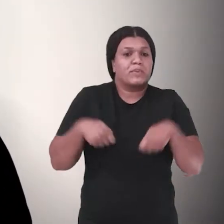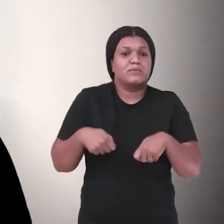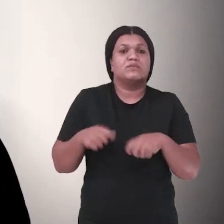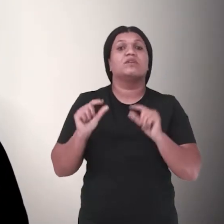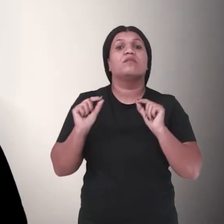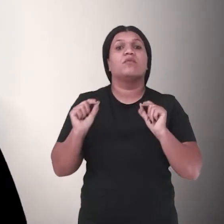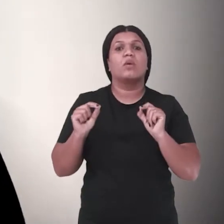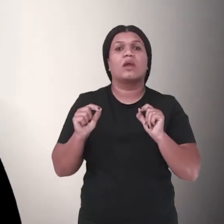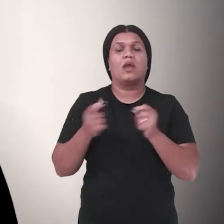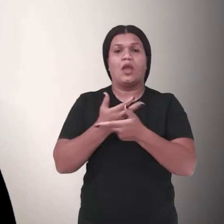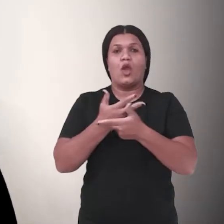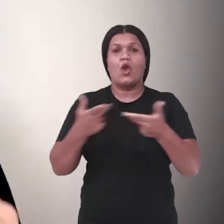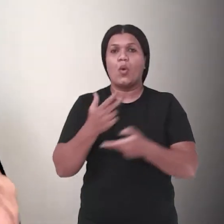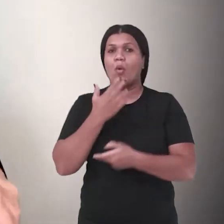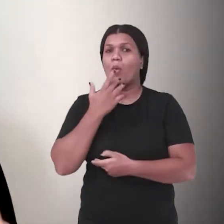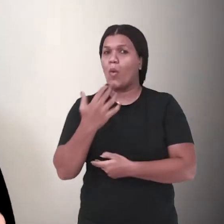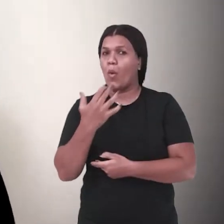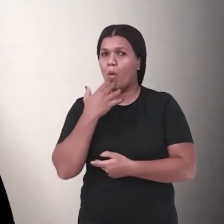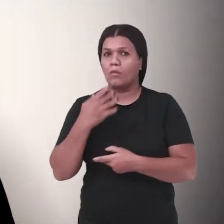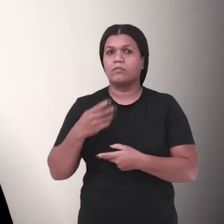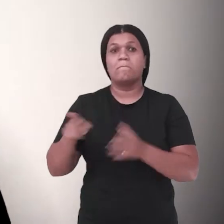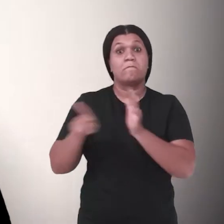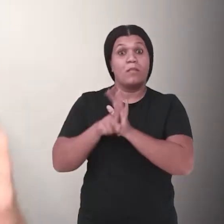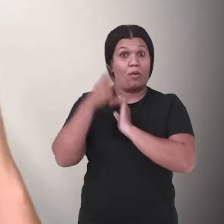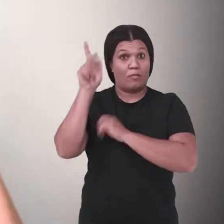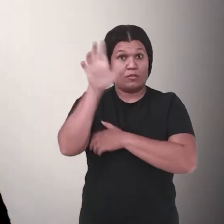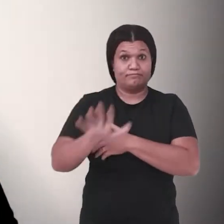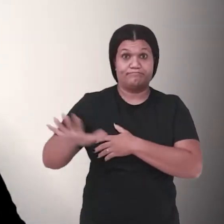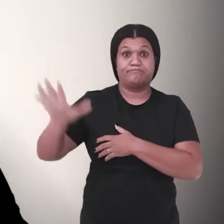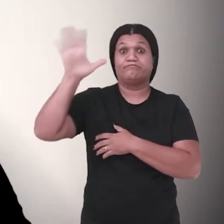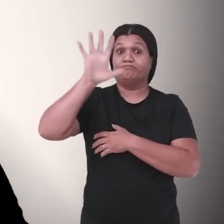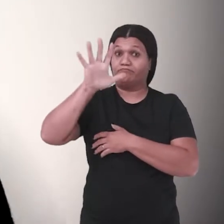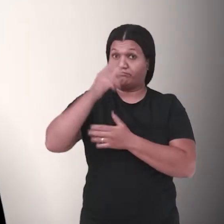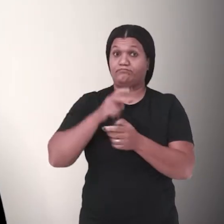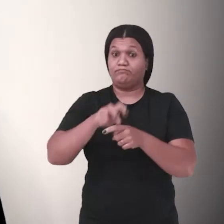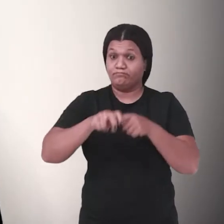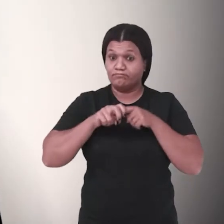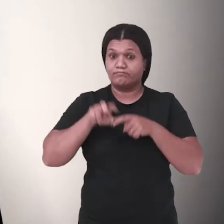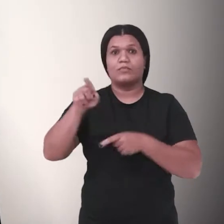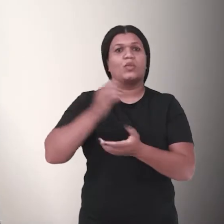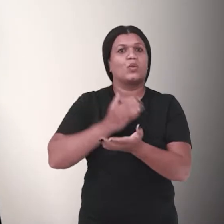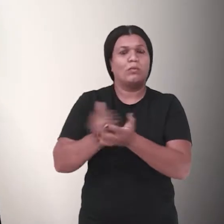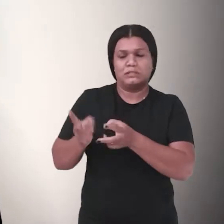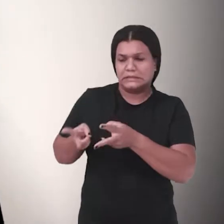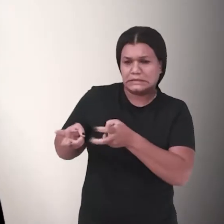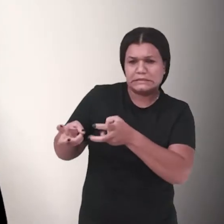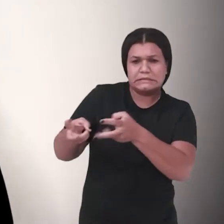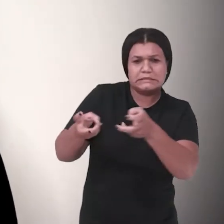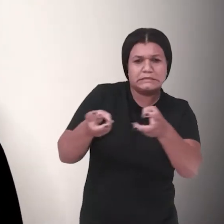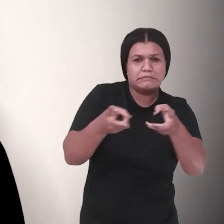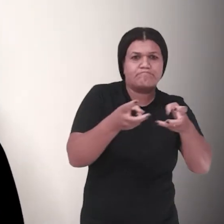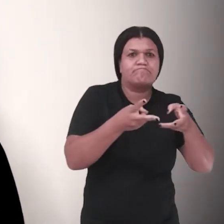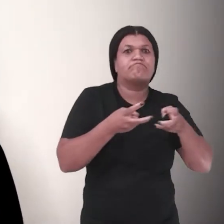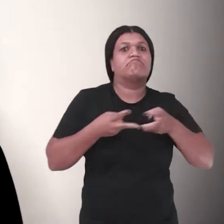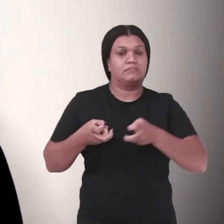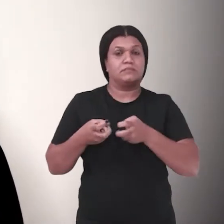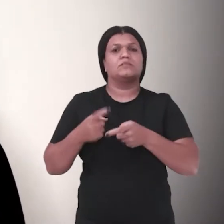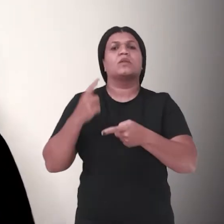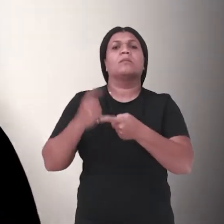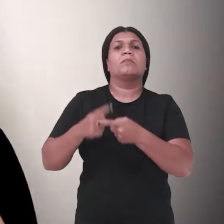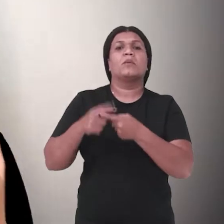poderia suprir a demanda de corantes lá na Europa. E com isso foi iniciada a exploração.